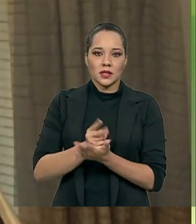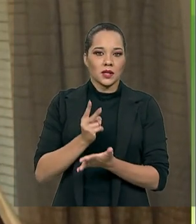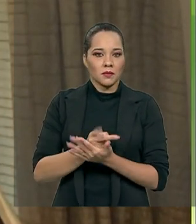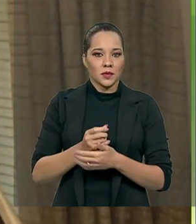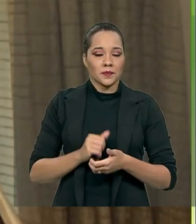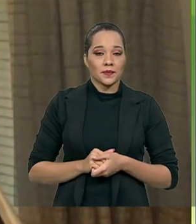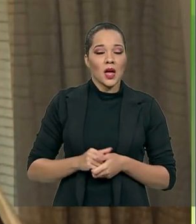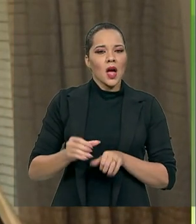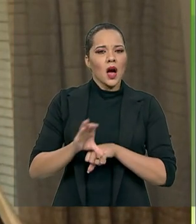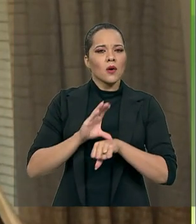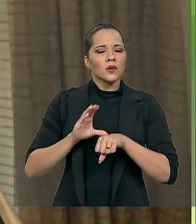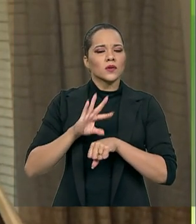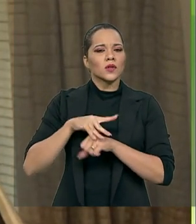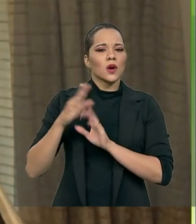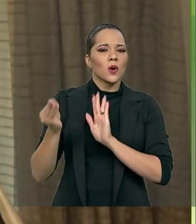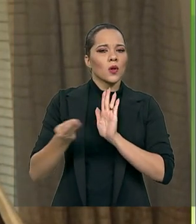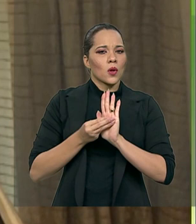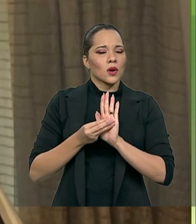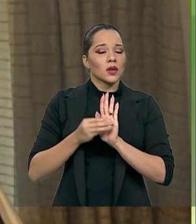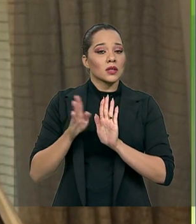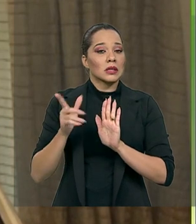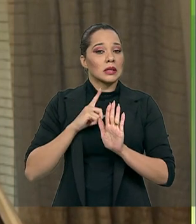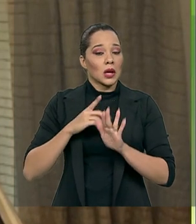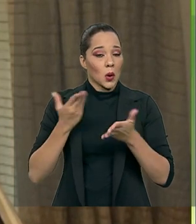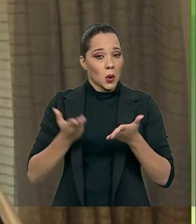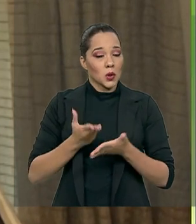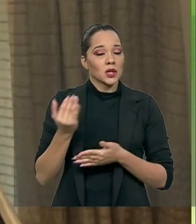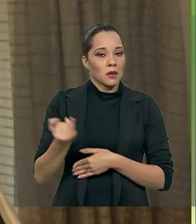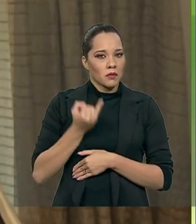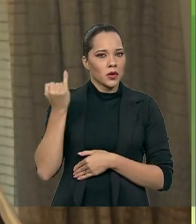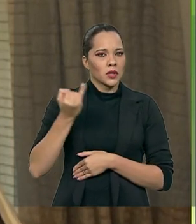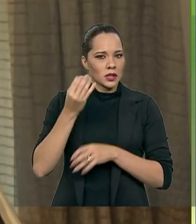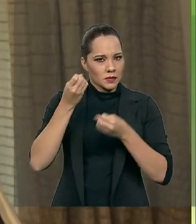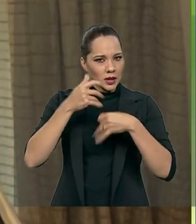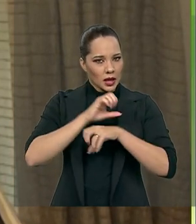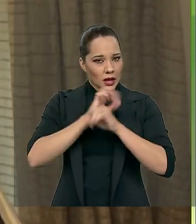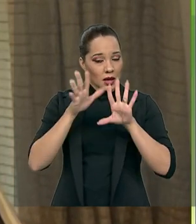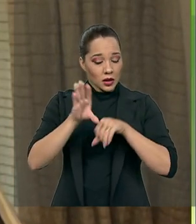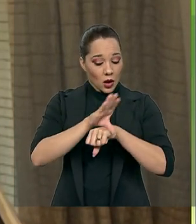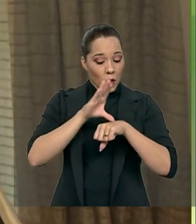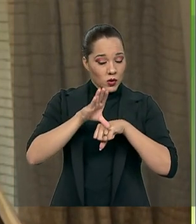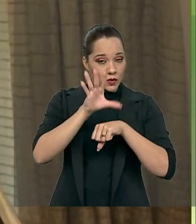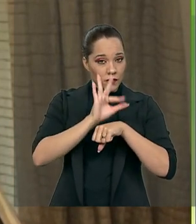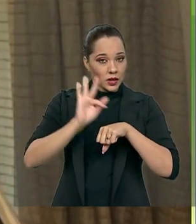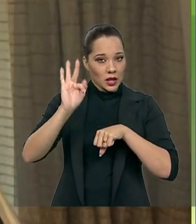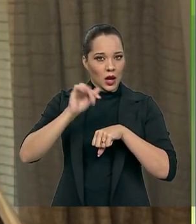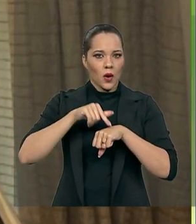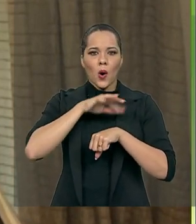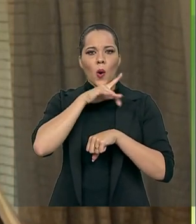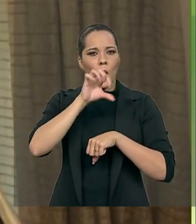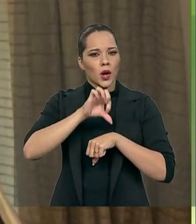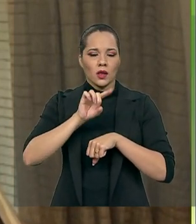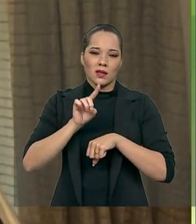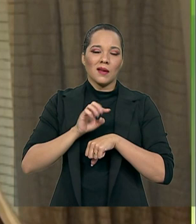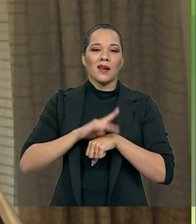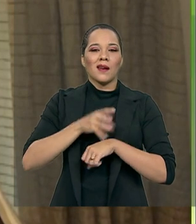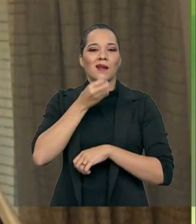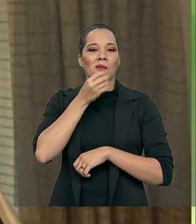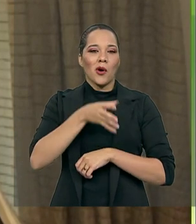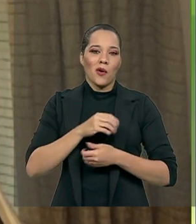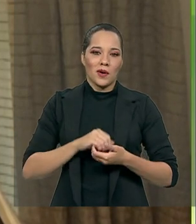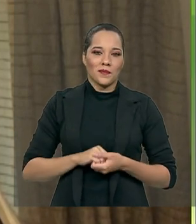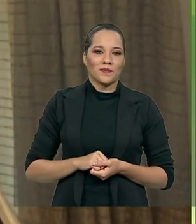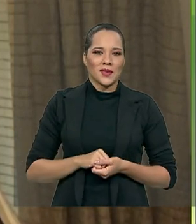A Constituição já prevê, se nós temos, na verdade, é bom deixar claro que a nossa Constituição não é ruim. Ela é muito boa,